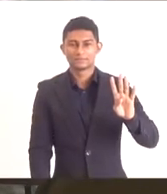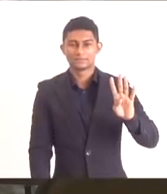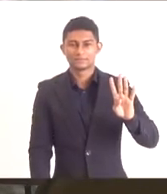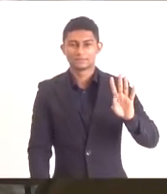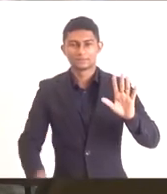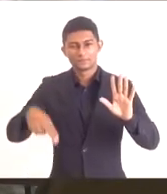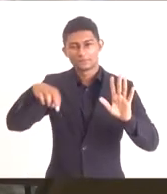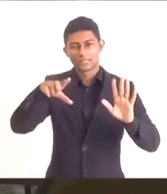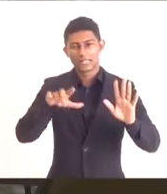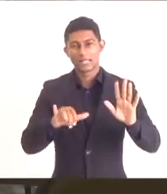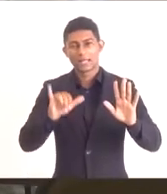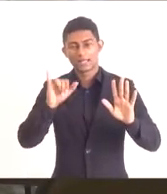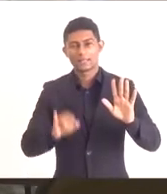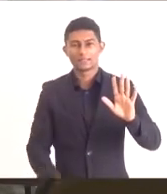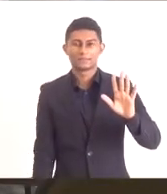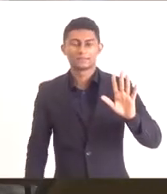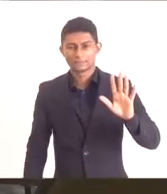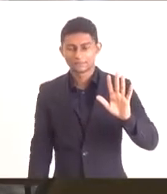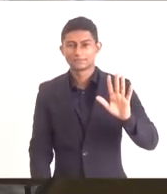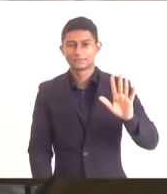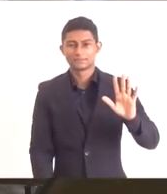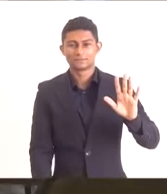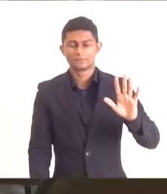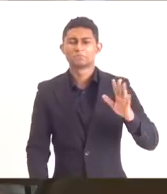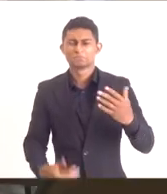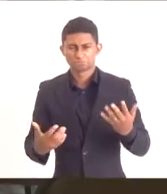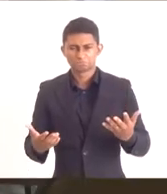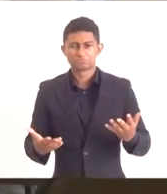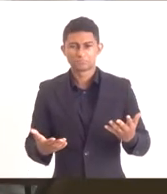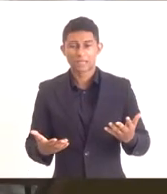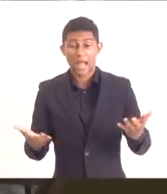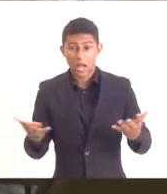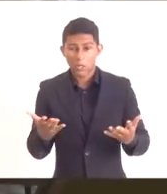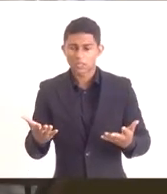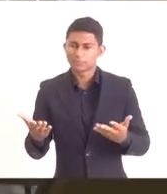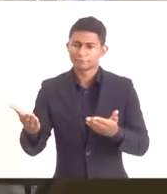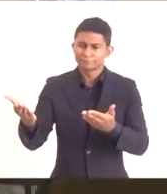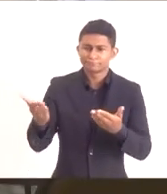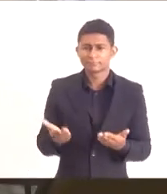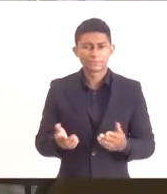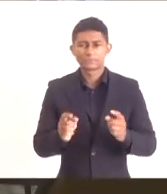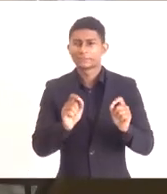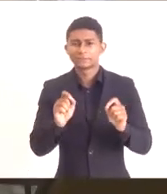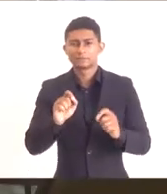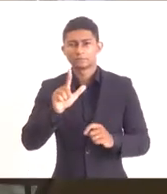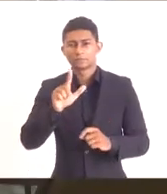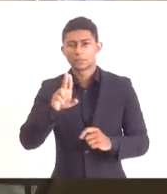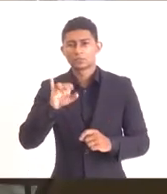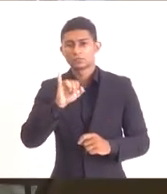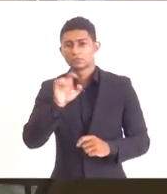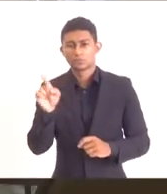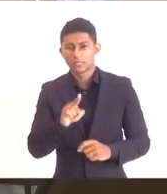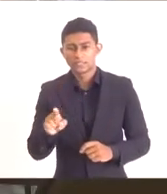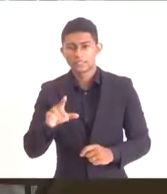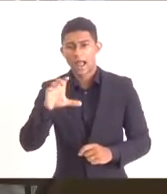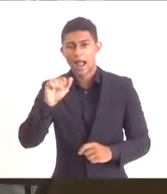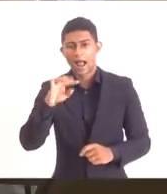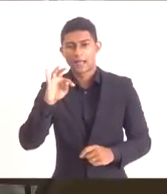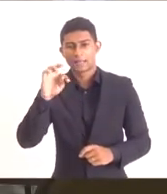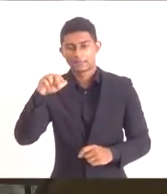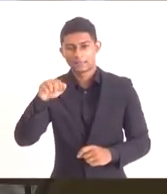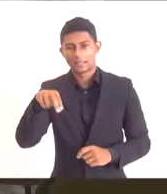Nelei Barros. Então, eu queria passar a palavra aqui para o nosso Luiz Caetano,